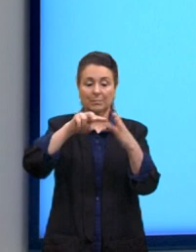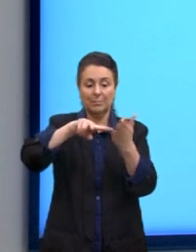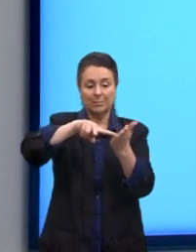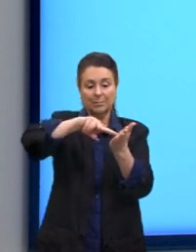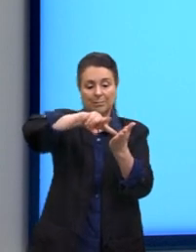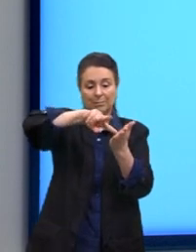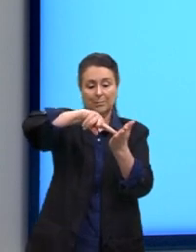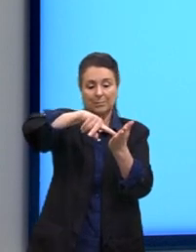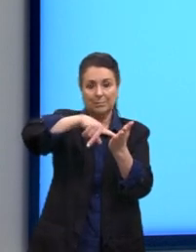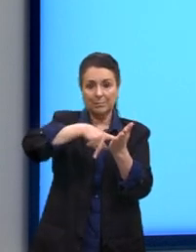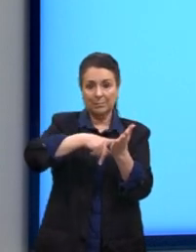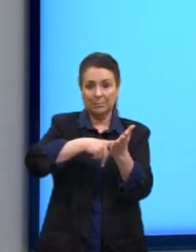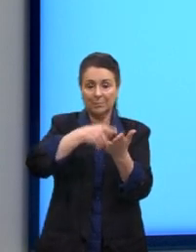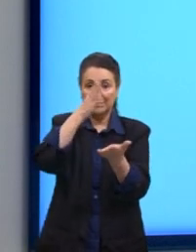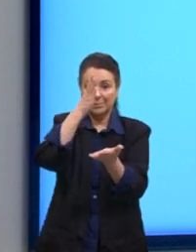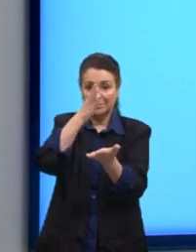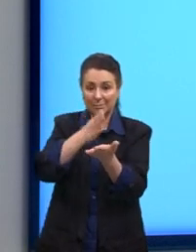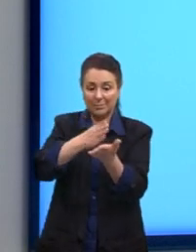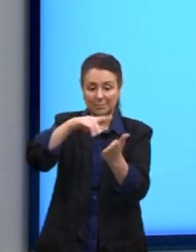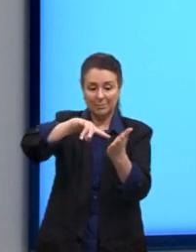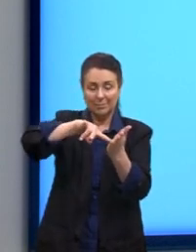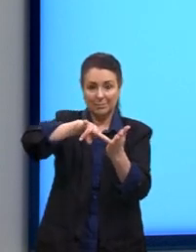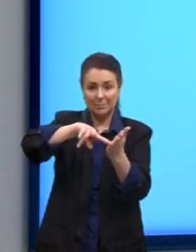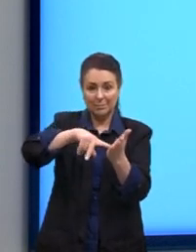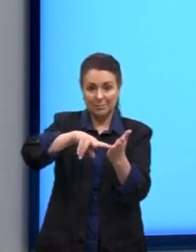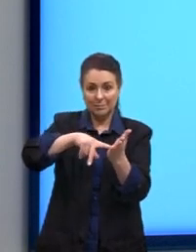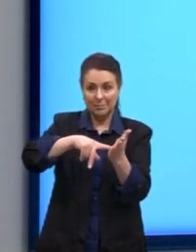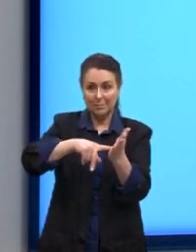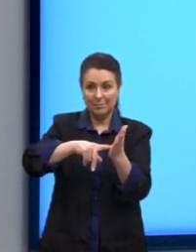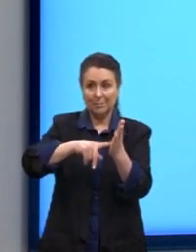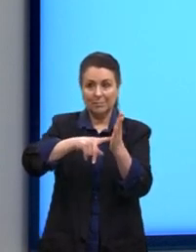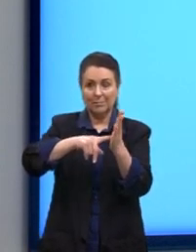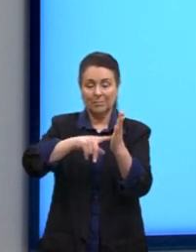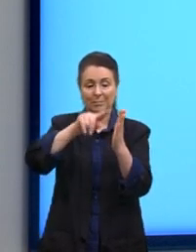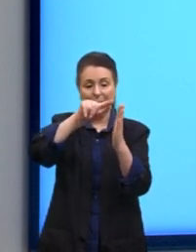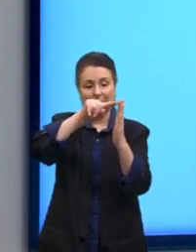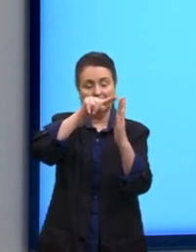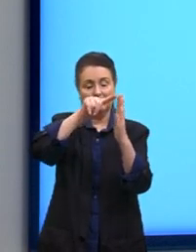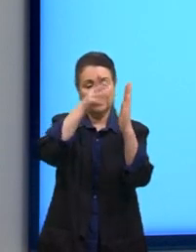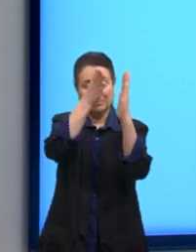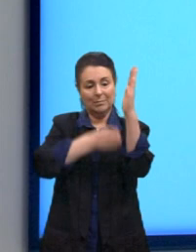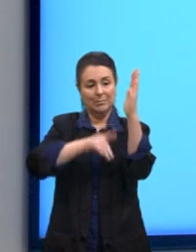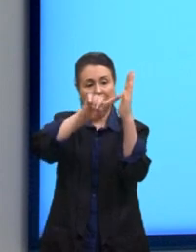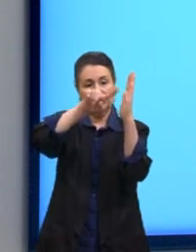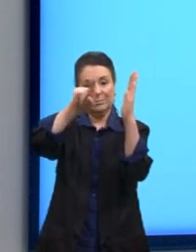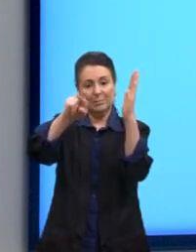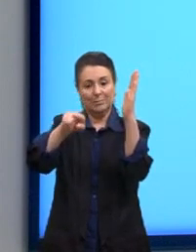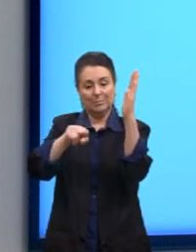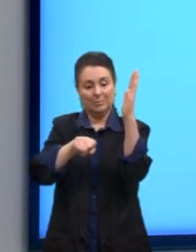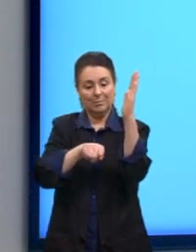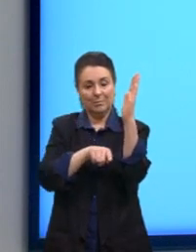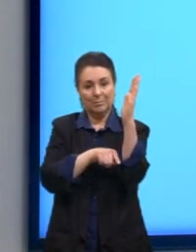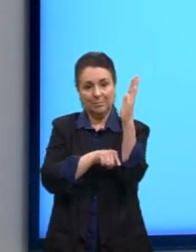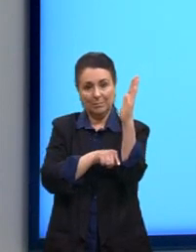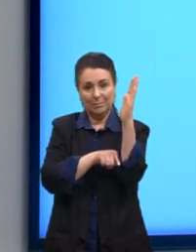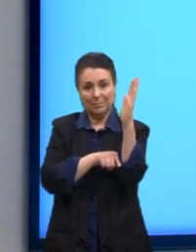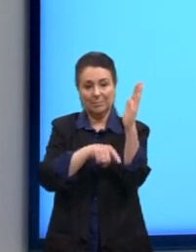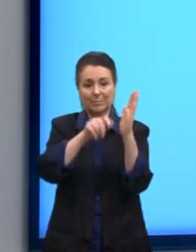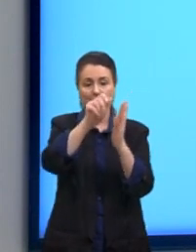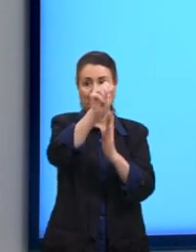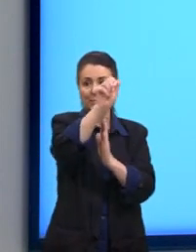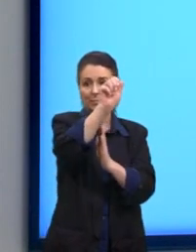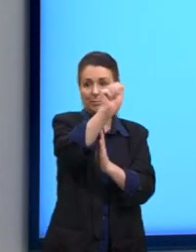Seria meia circunferência posicionada ali no plano, né? E aí, passamos pelo ponto A